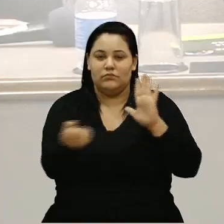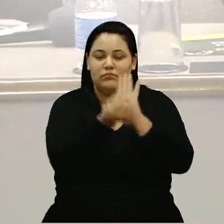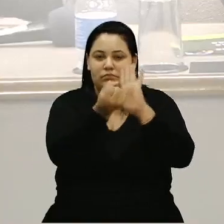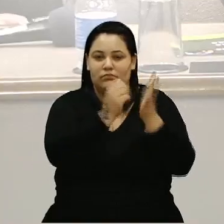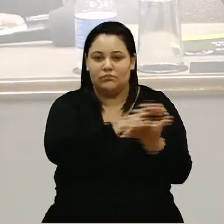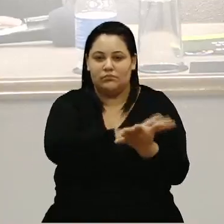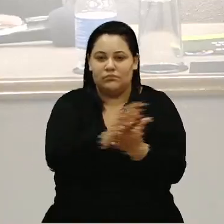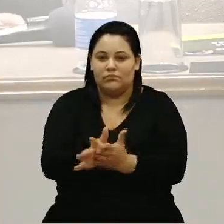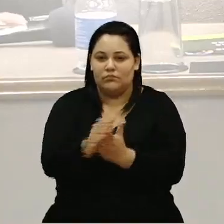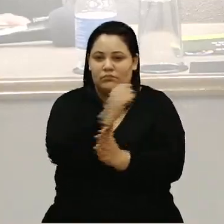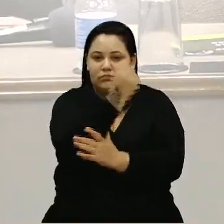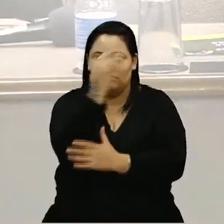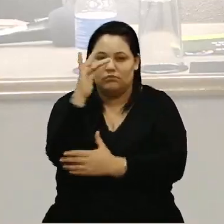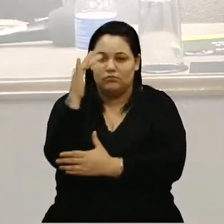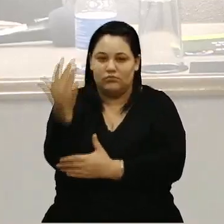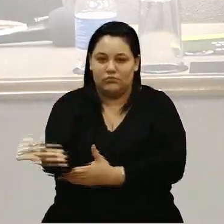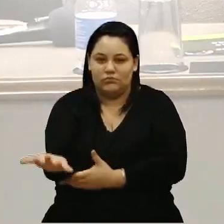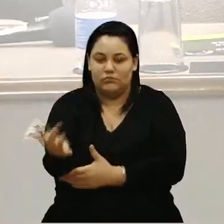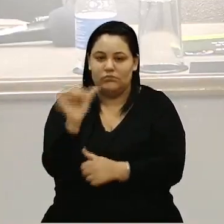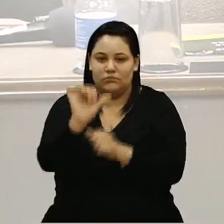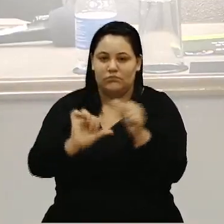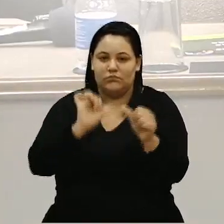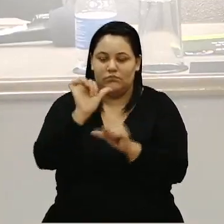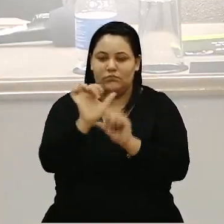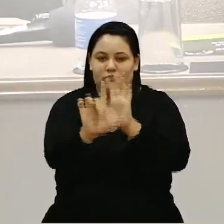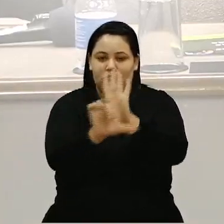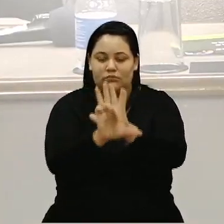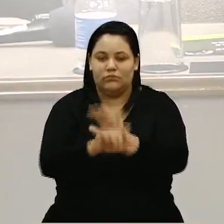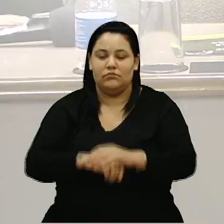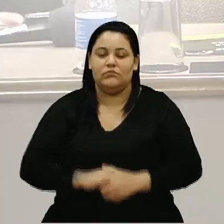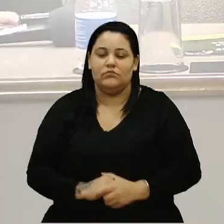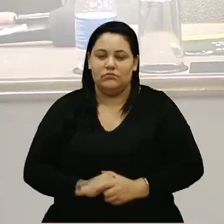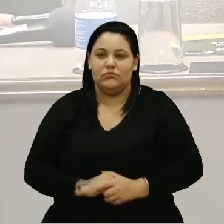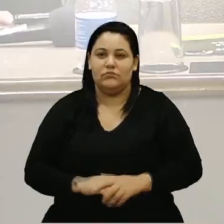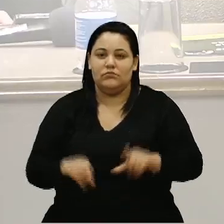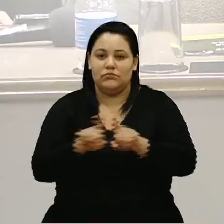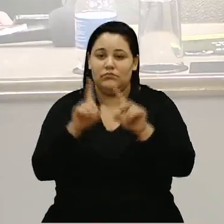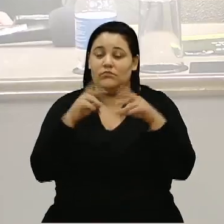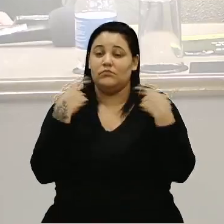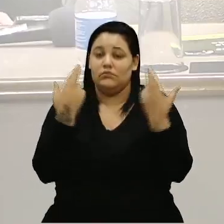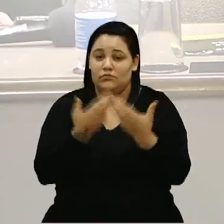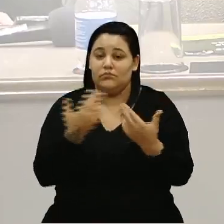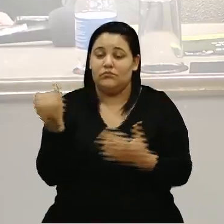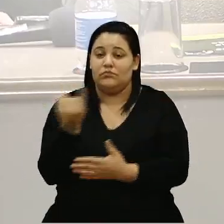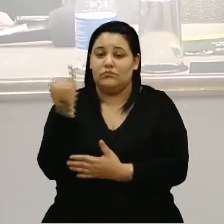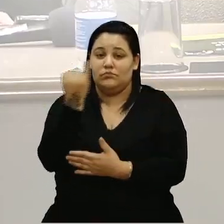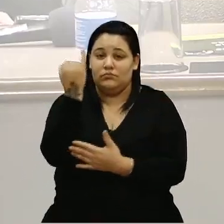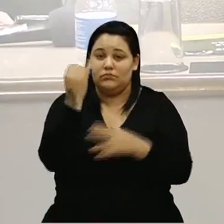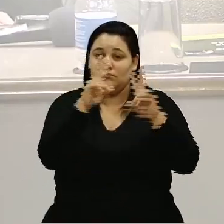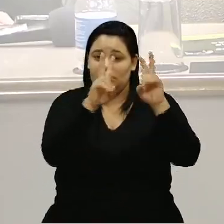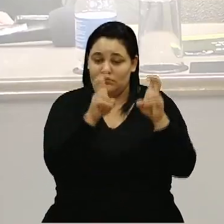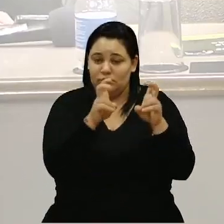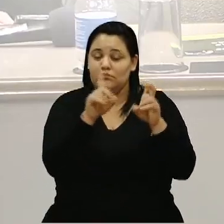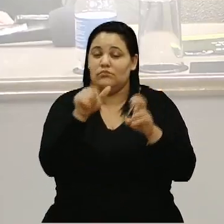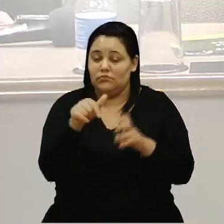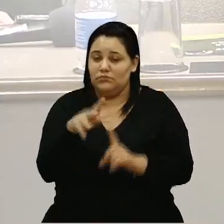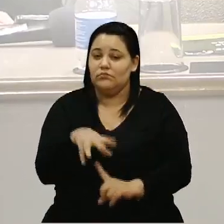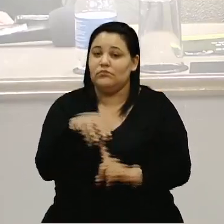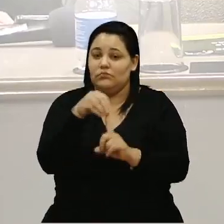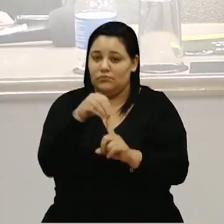e mudanças na legislação. Então, uma reunião importante. O tema é oportuno, em função